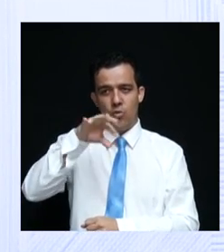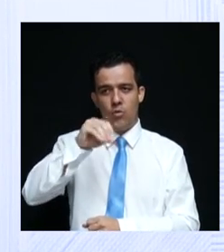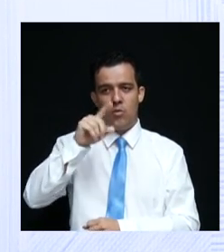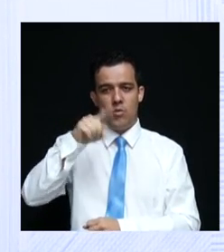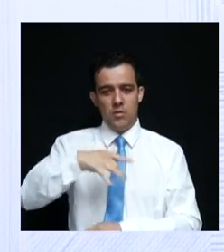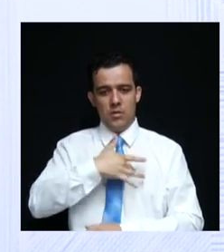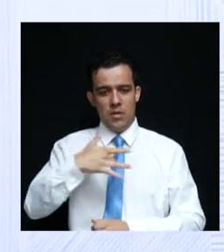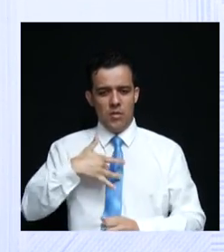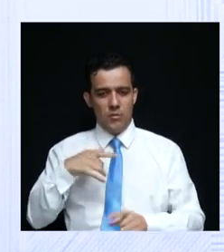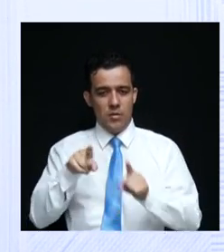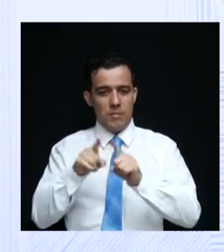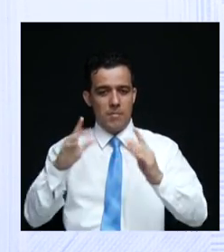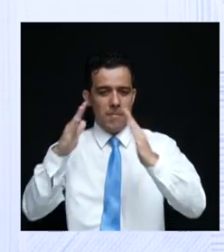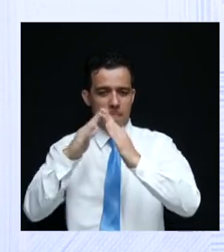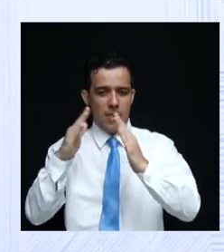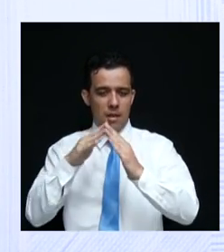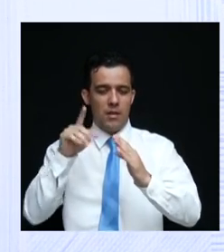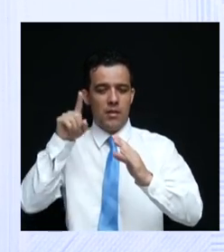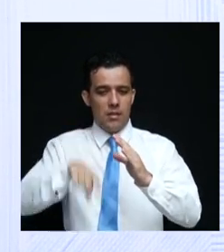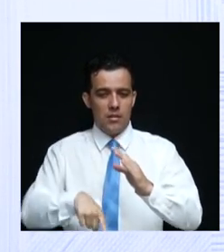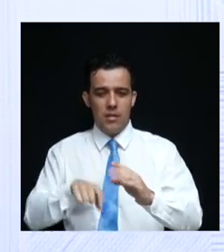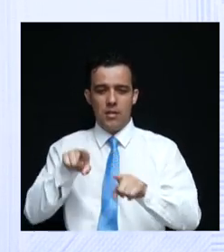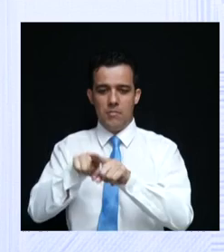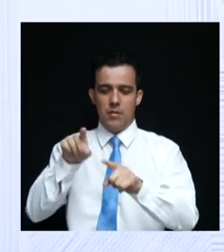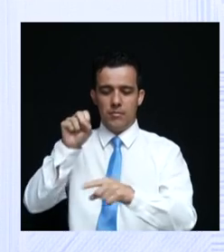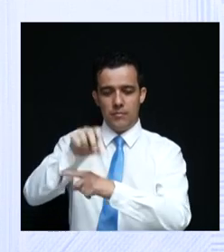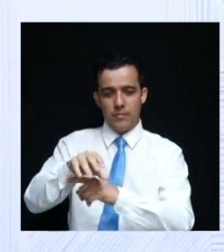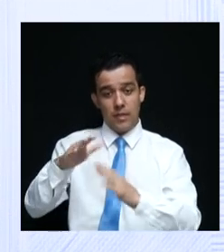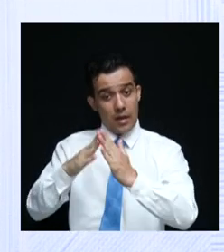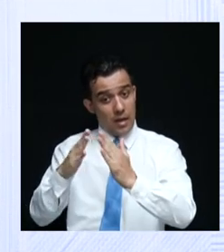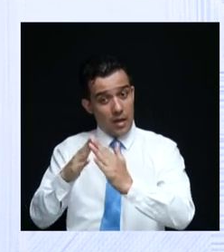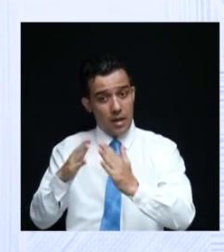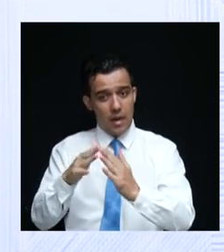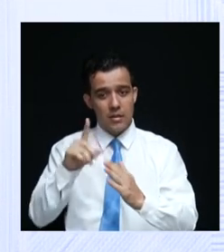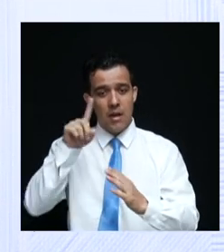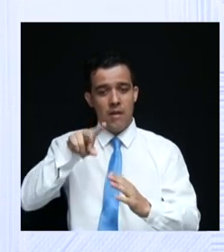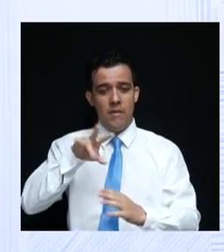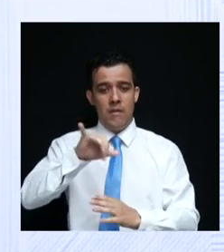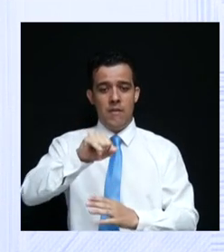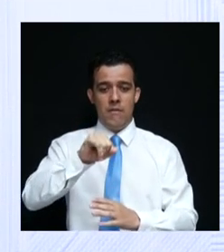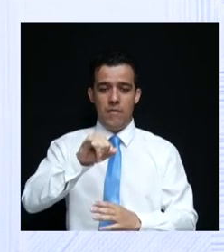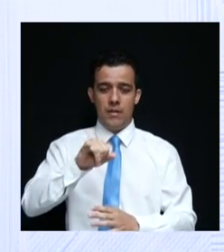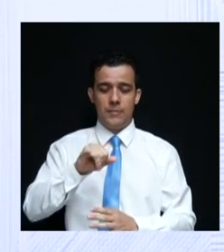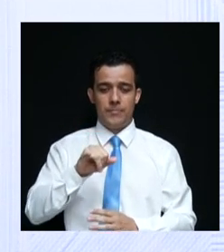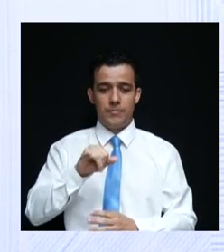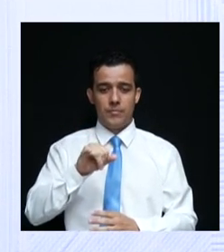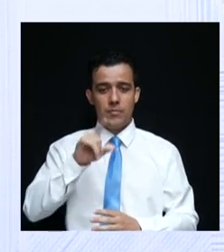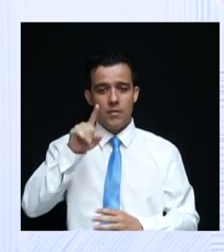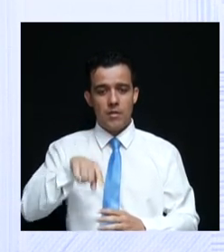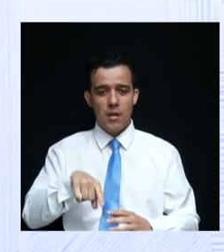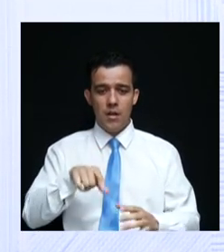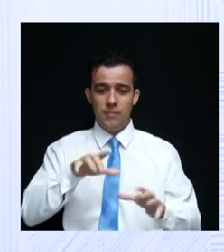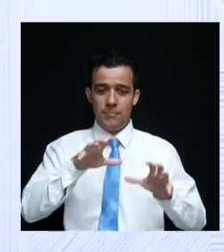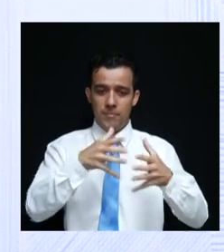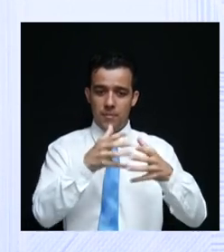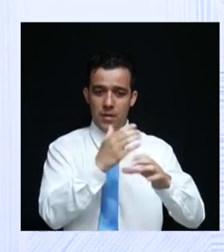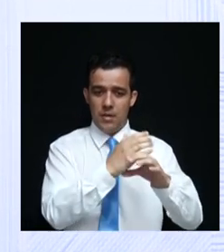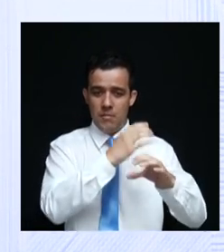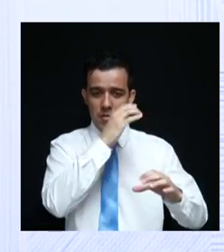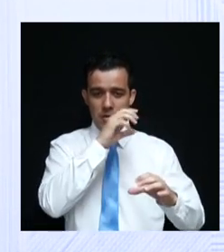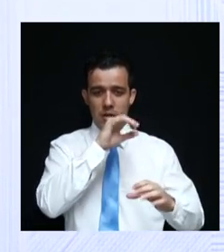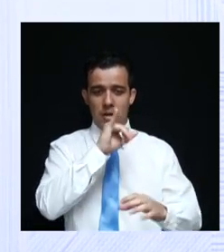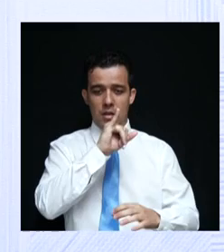com atendimento preventivo em saúde e em domicílio, nós vamos recuperar o laboratório do Iquego e mais do que isso,